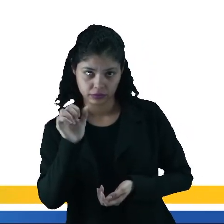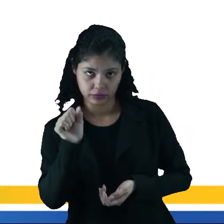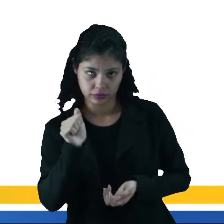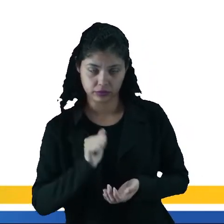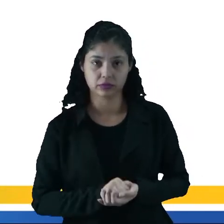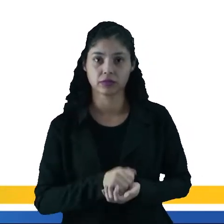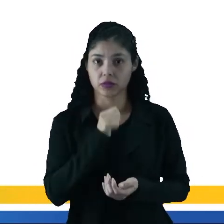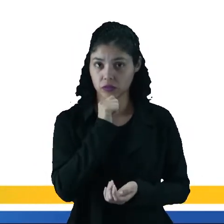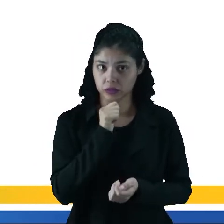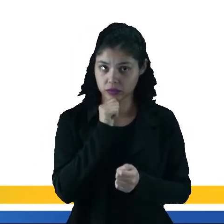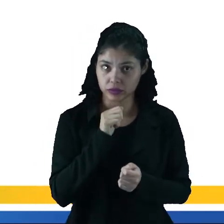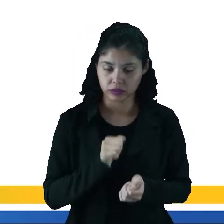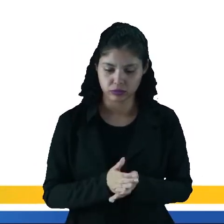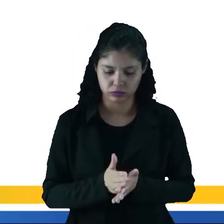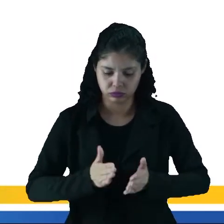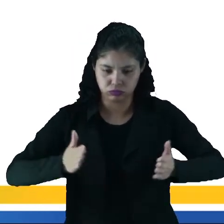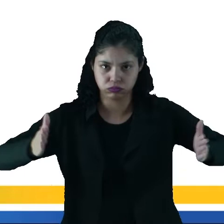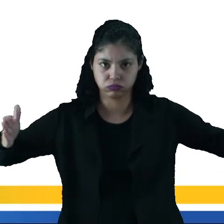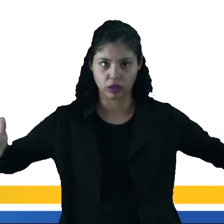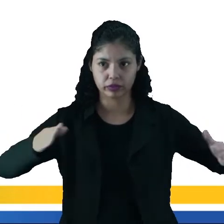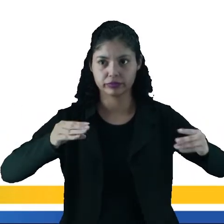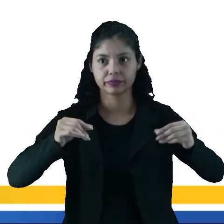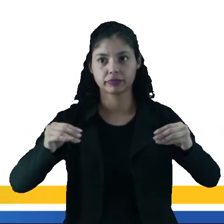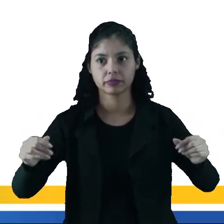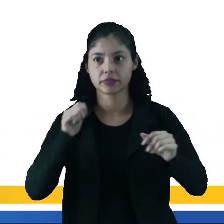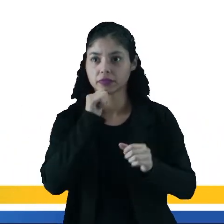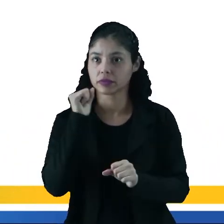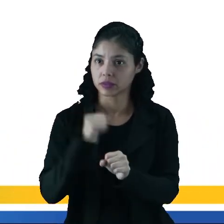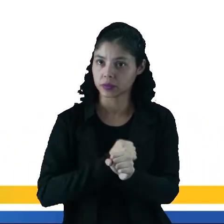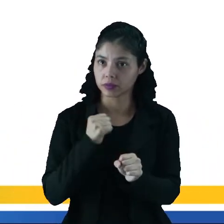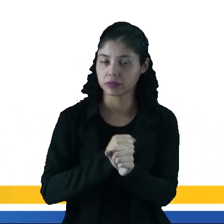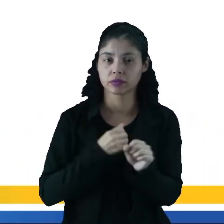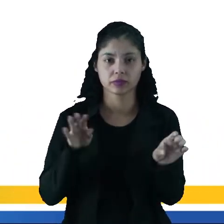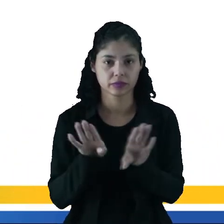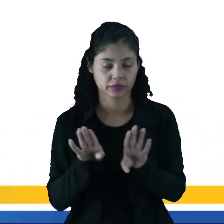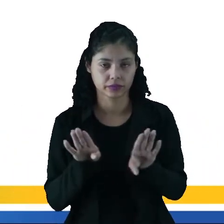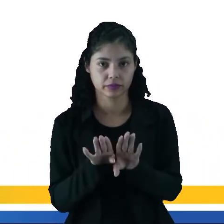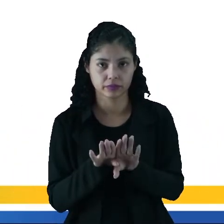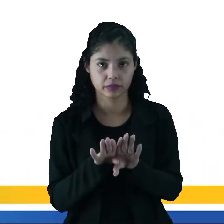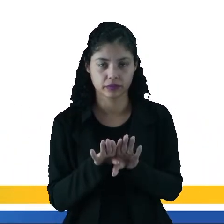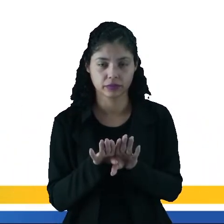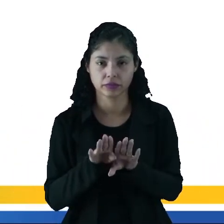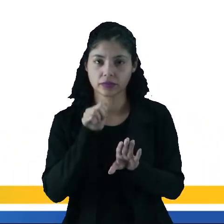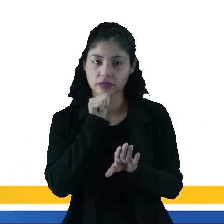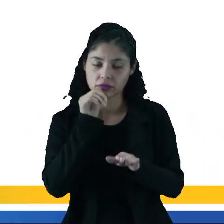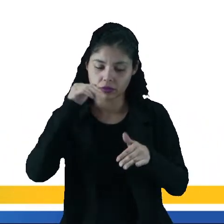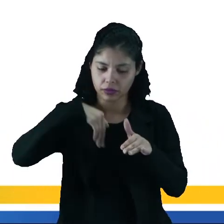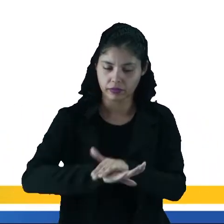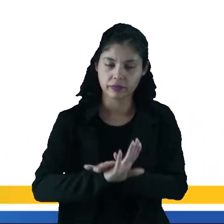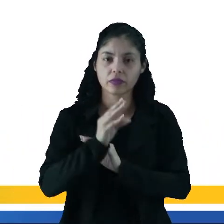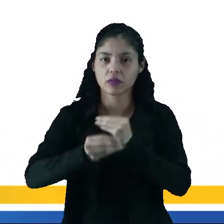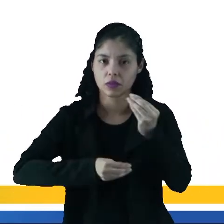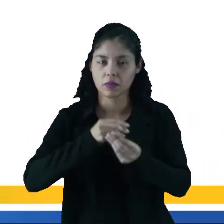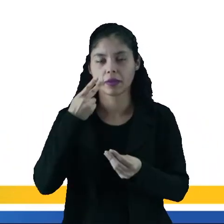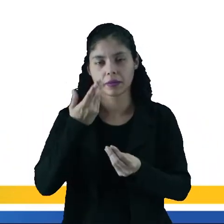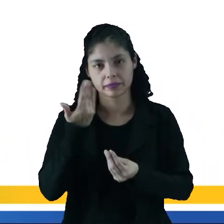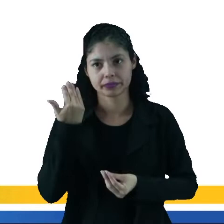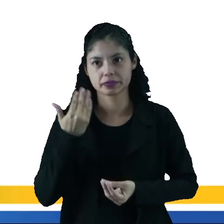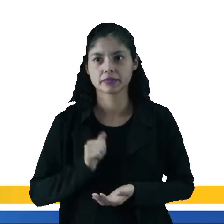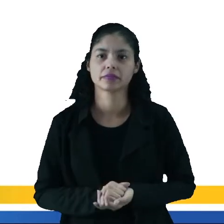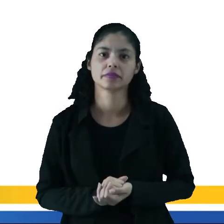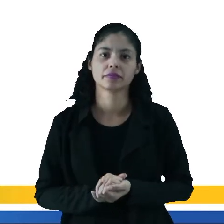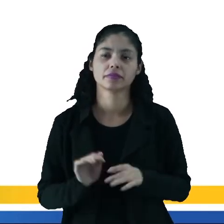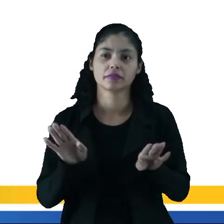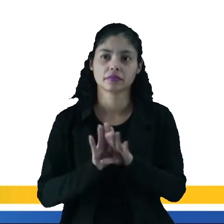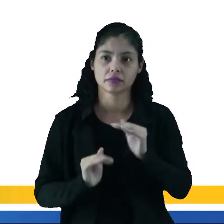função do alargamento de terra. E a sua construção exige a formação de grandes reservatórios, como disse há pouco. E